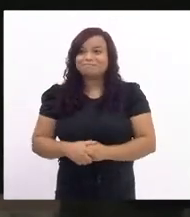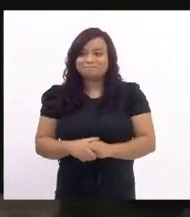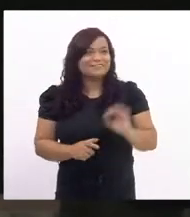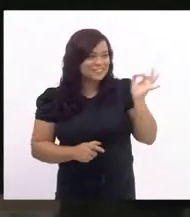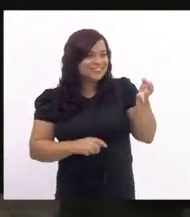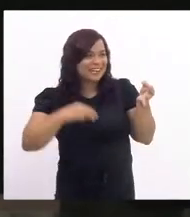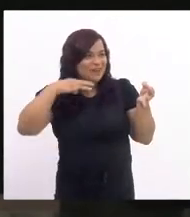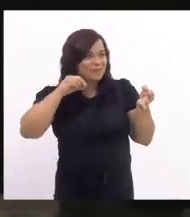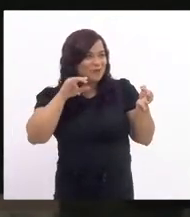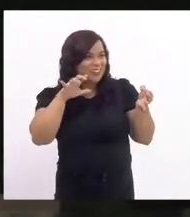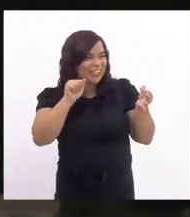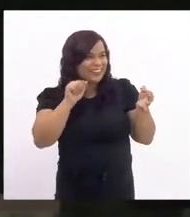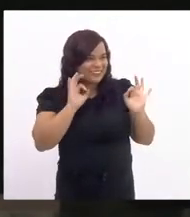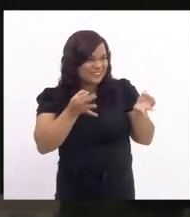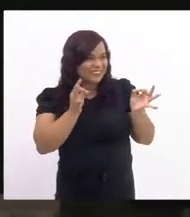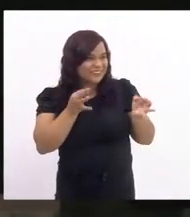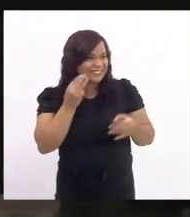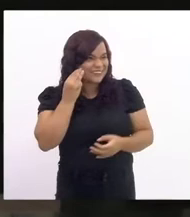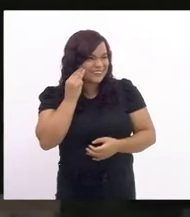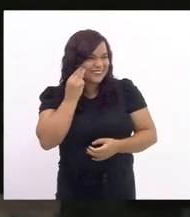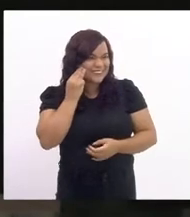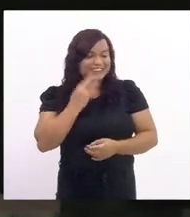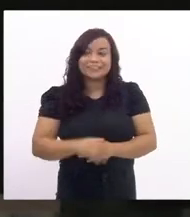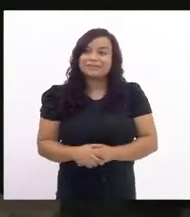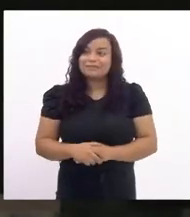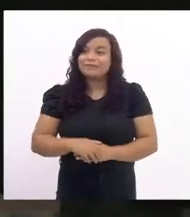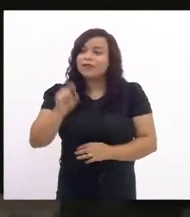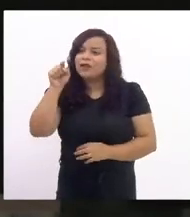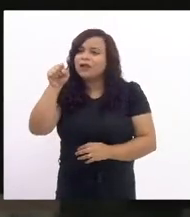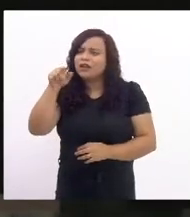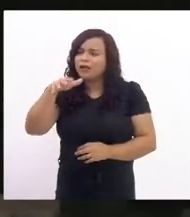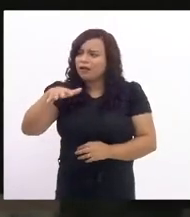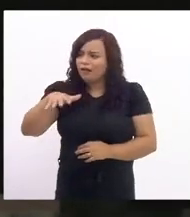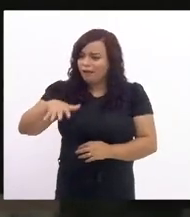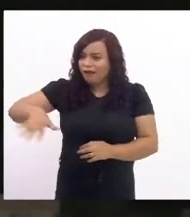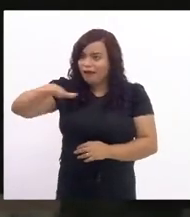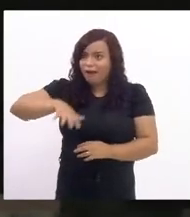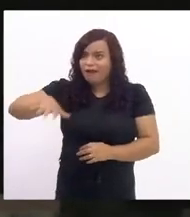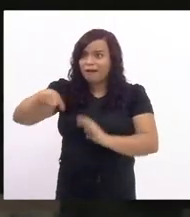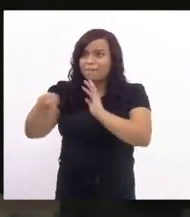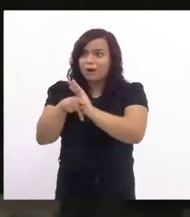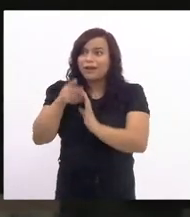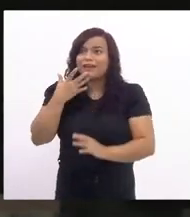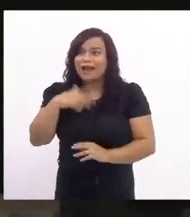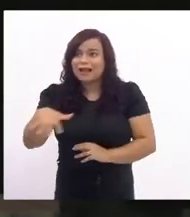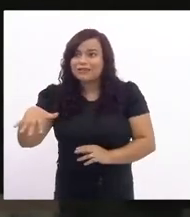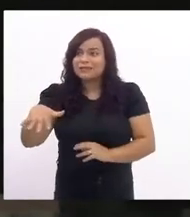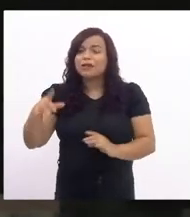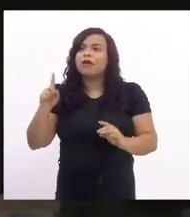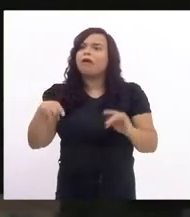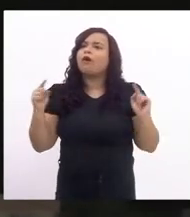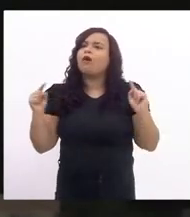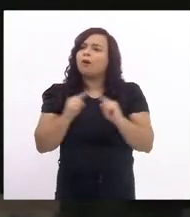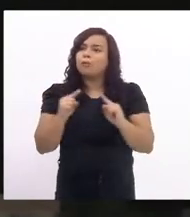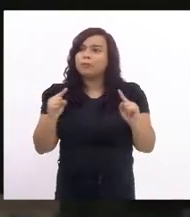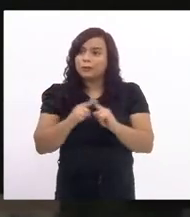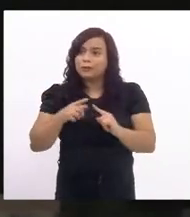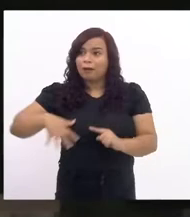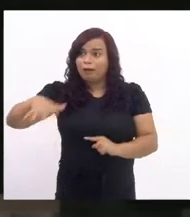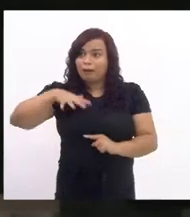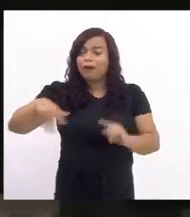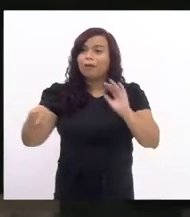Mônica esse espaço infantil consiste num espaço onde as